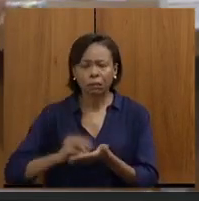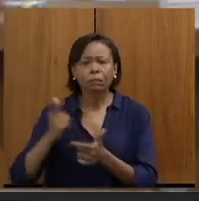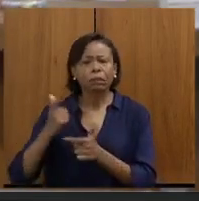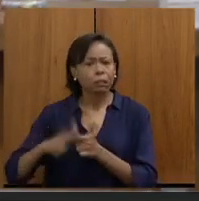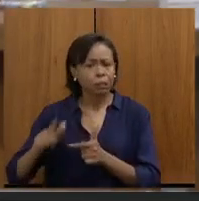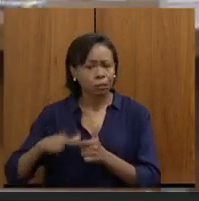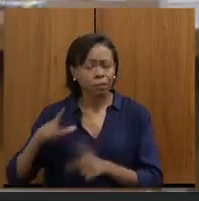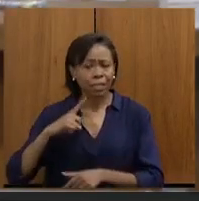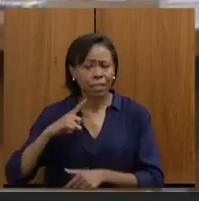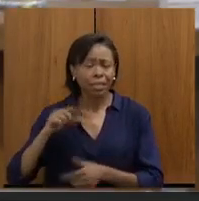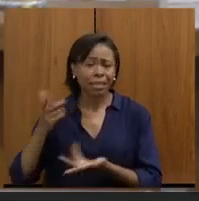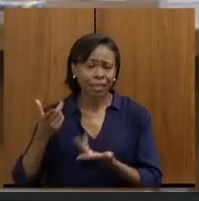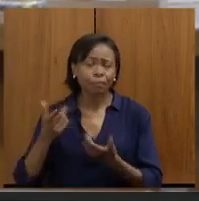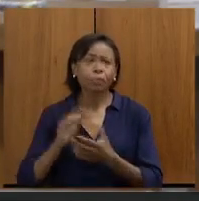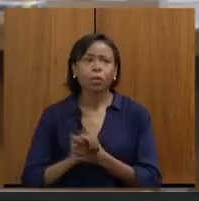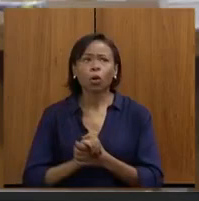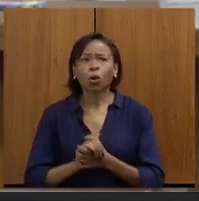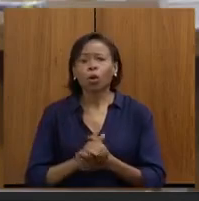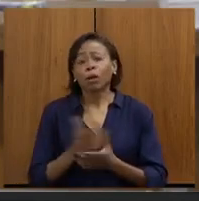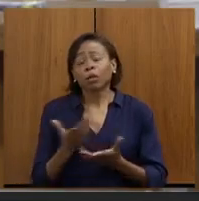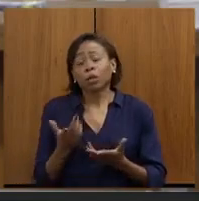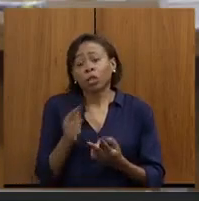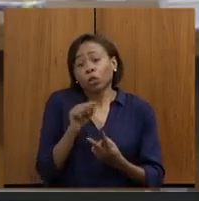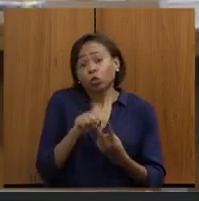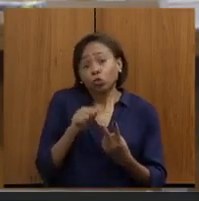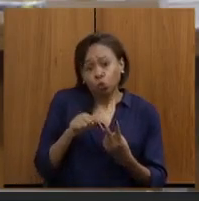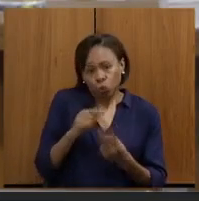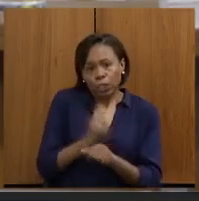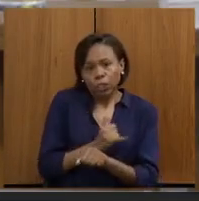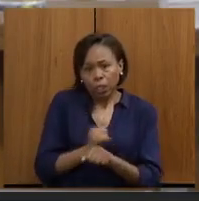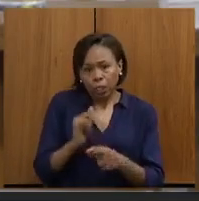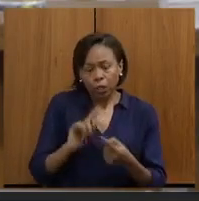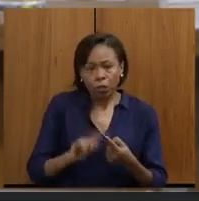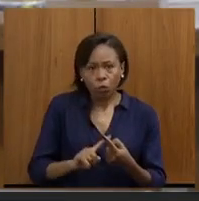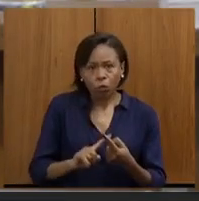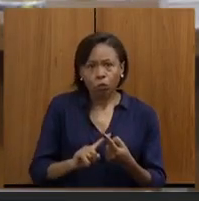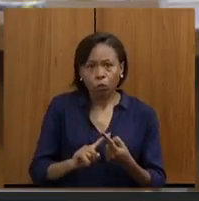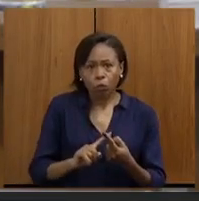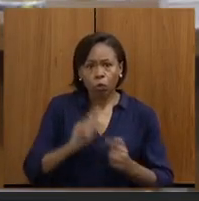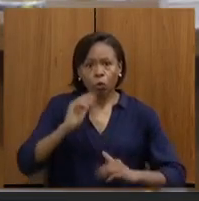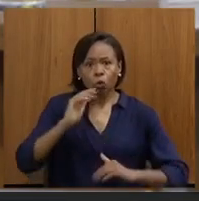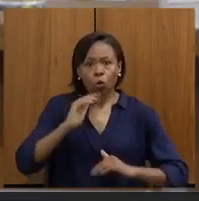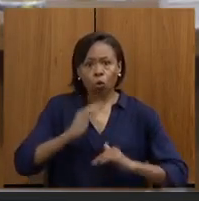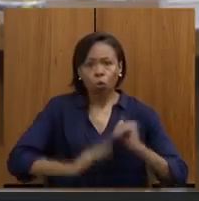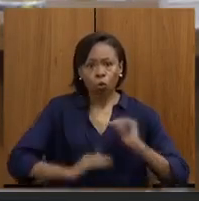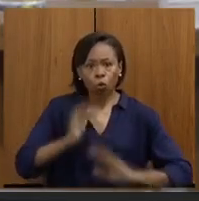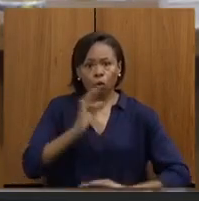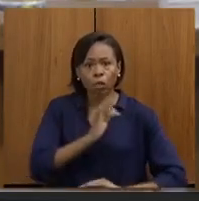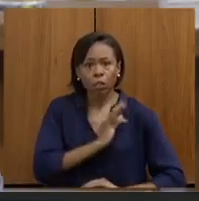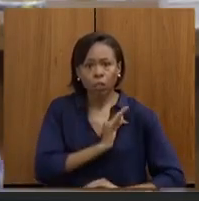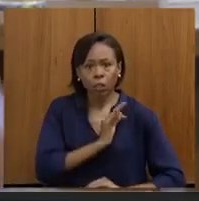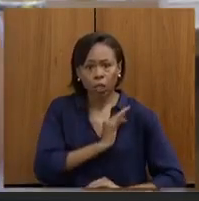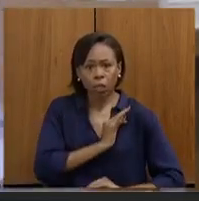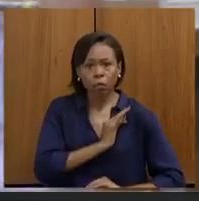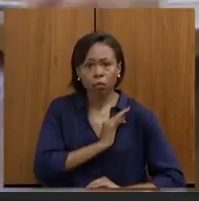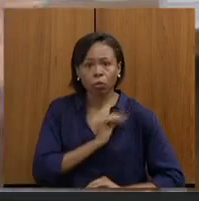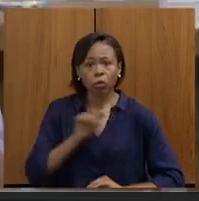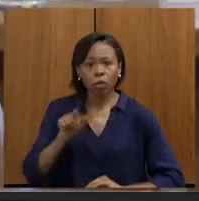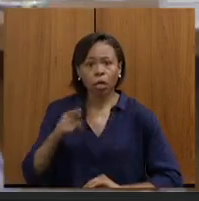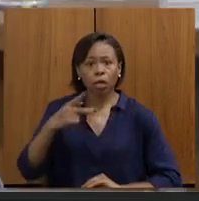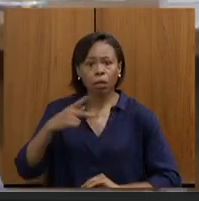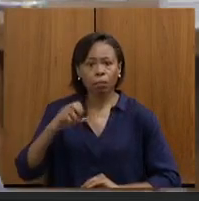duas medidas, uma é um técnico em pontes, tem uma diretoria de pontes no DR e esses técnicos já estão